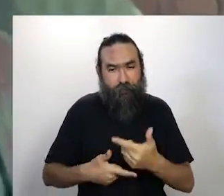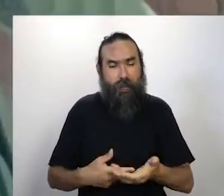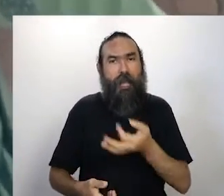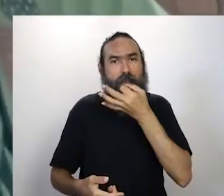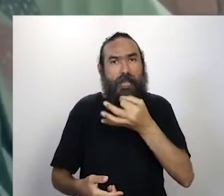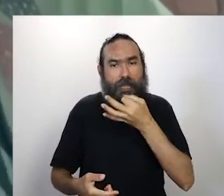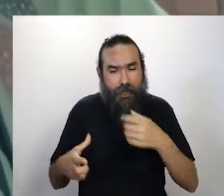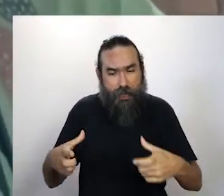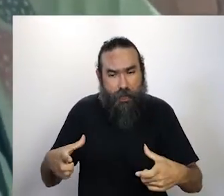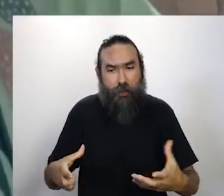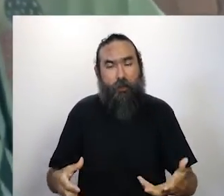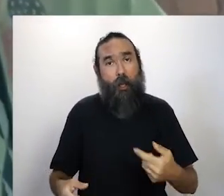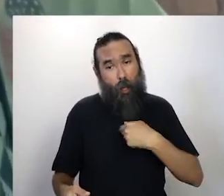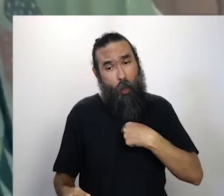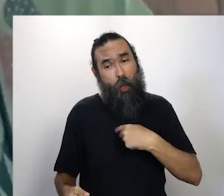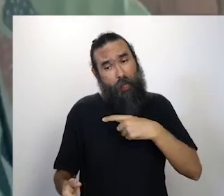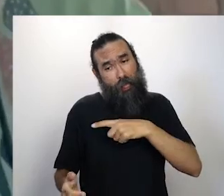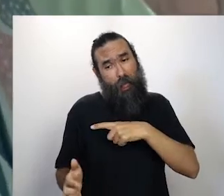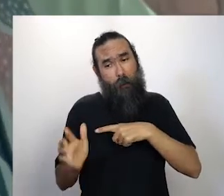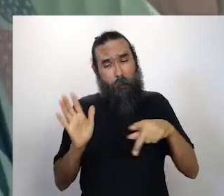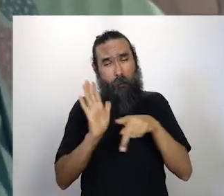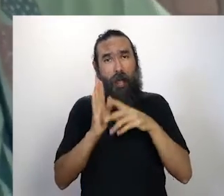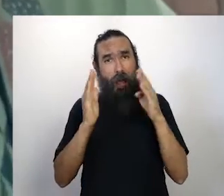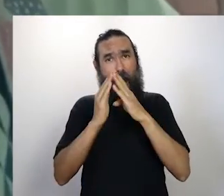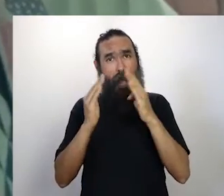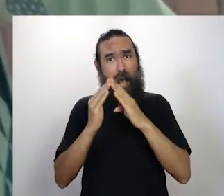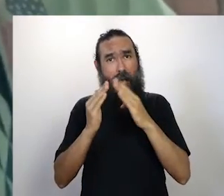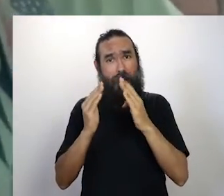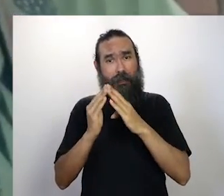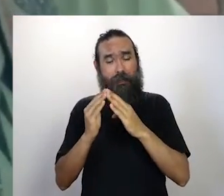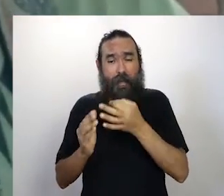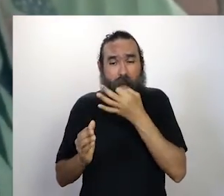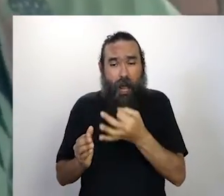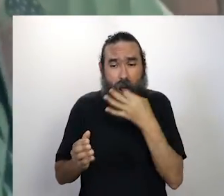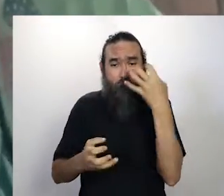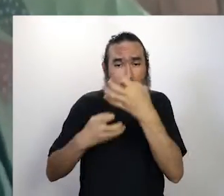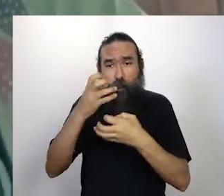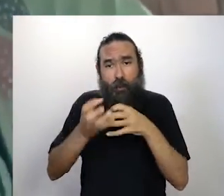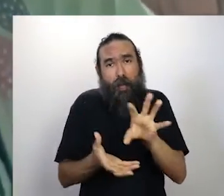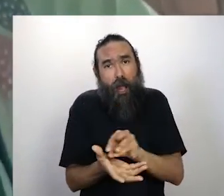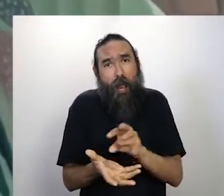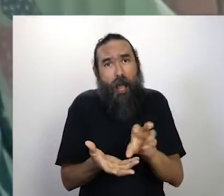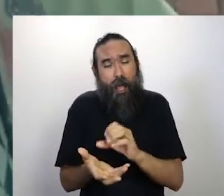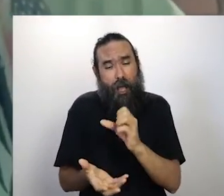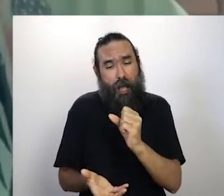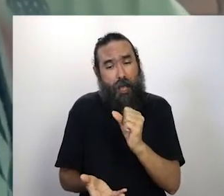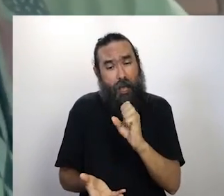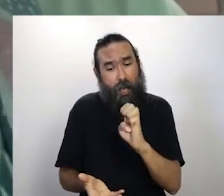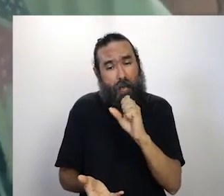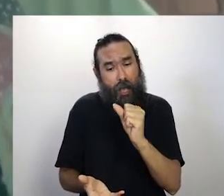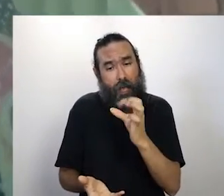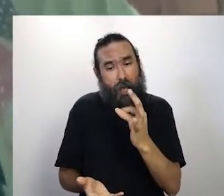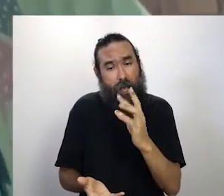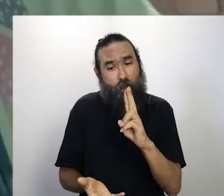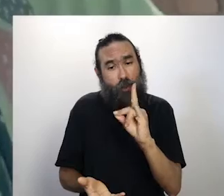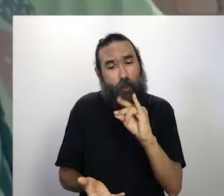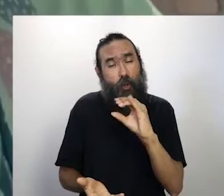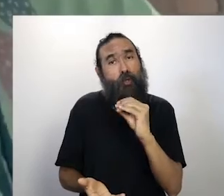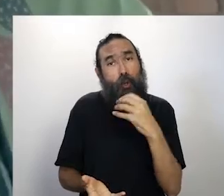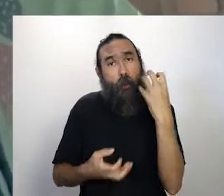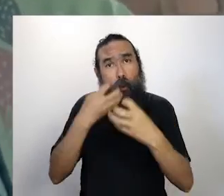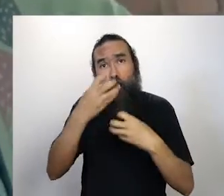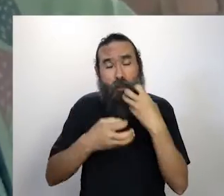fazendo, porque eu tenho um estúdio em casa, e isso, para mim, foi uma situação que me ajudou muito, né? Essa situação de